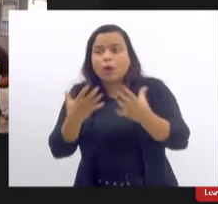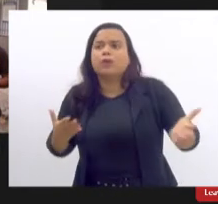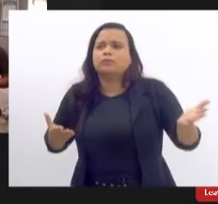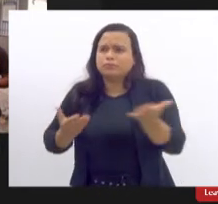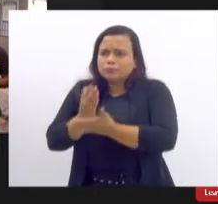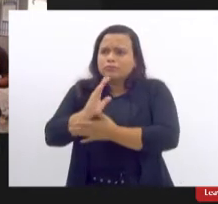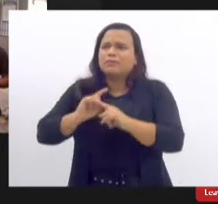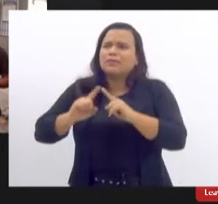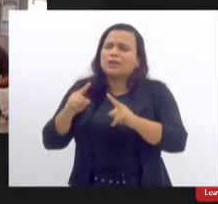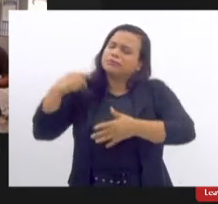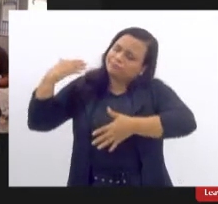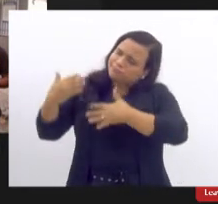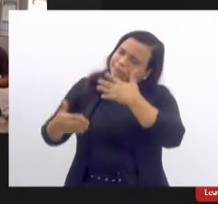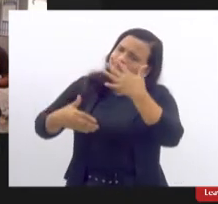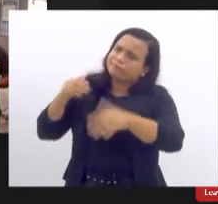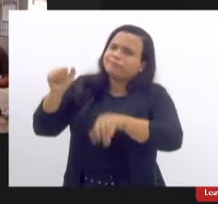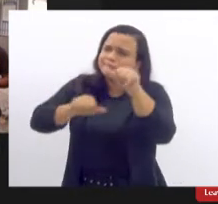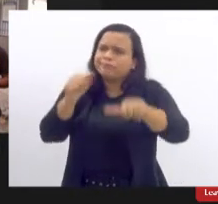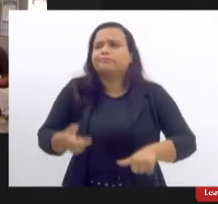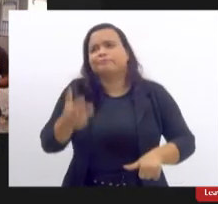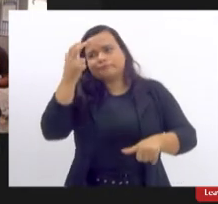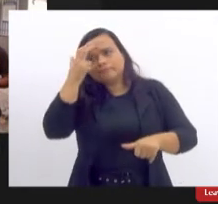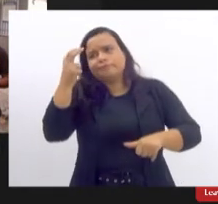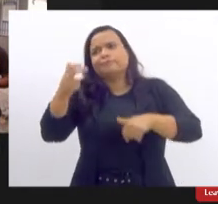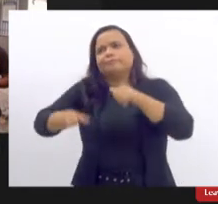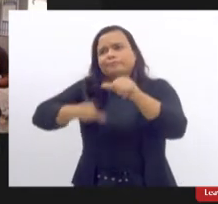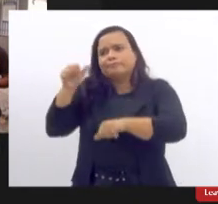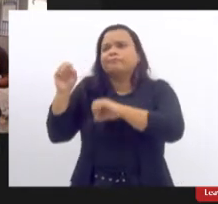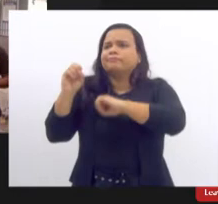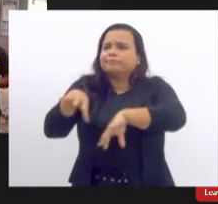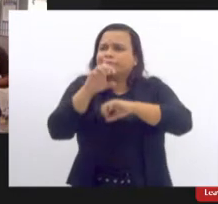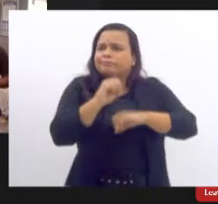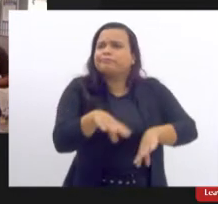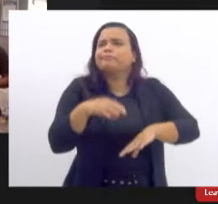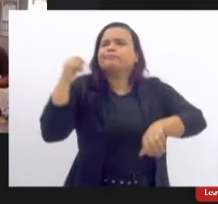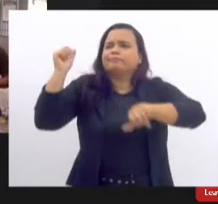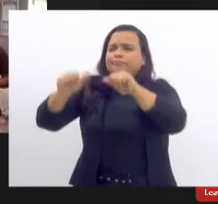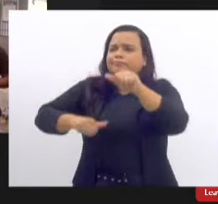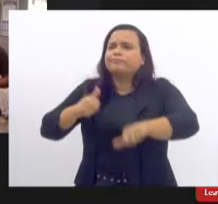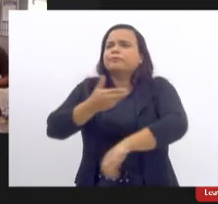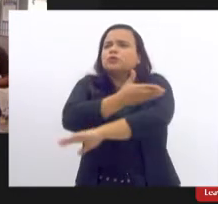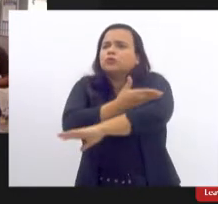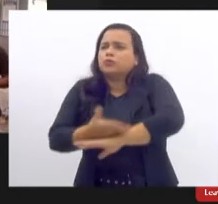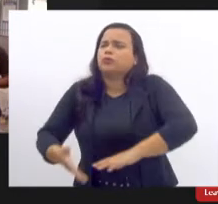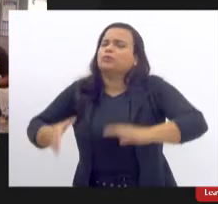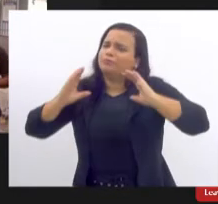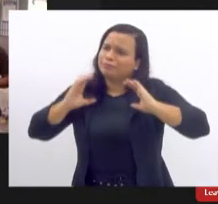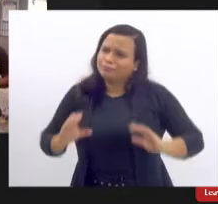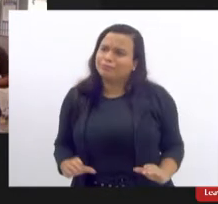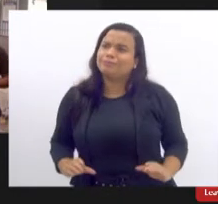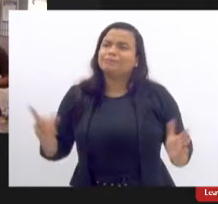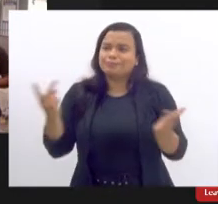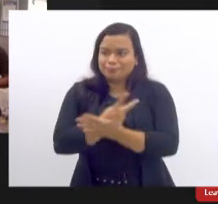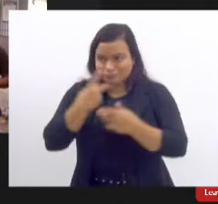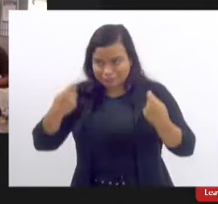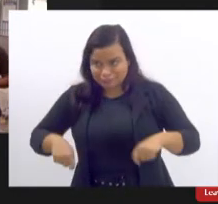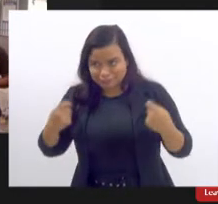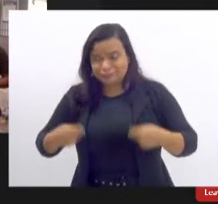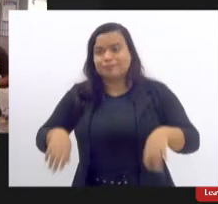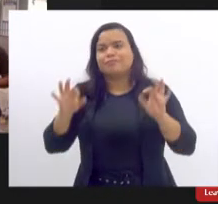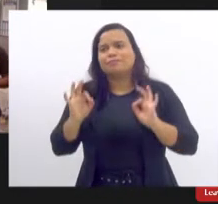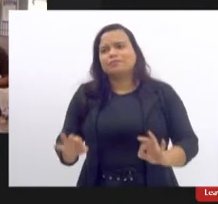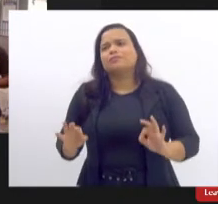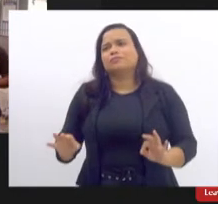mudanças culturais educacionais comportamentais tem que acontecer para que realmente os comportamentos